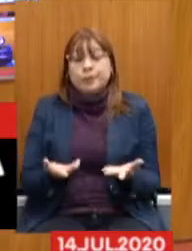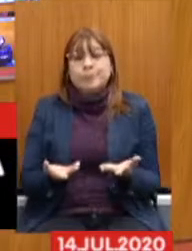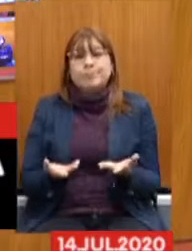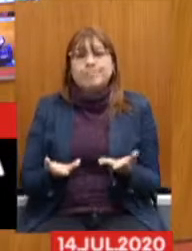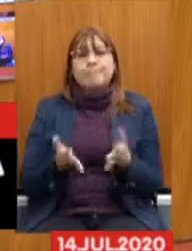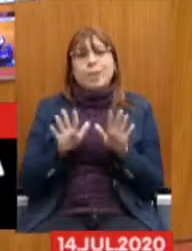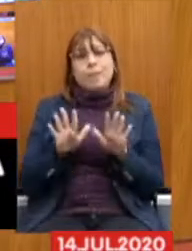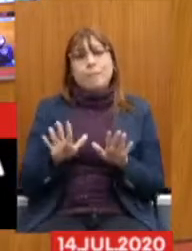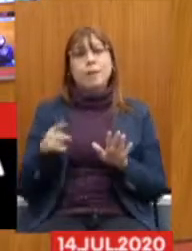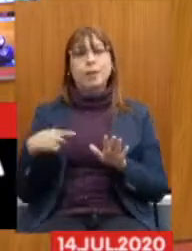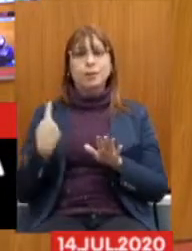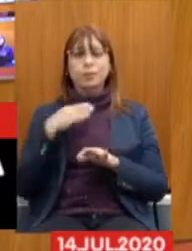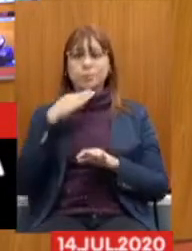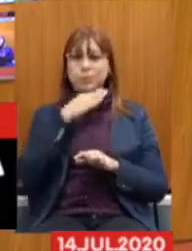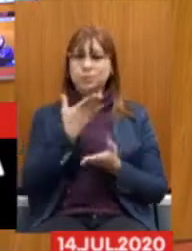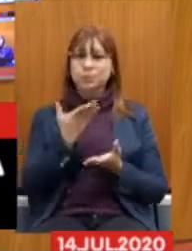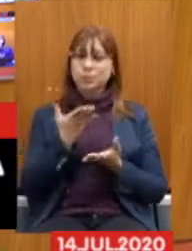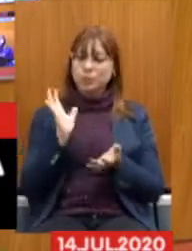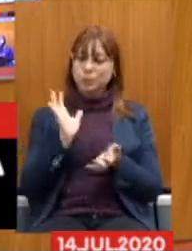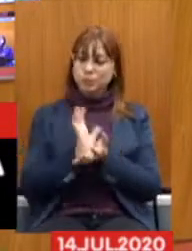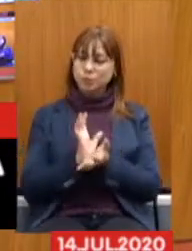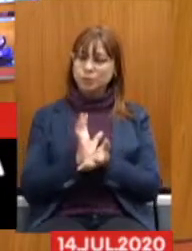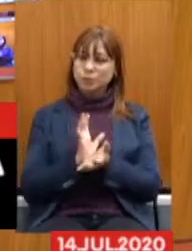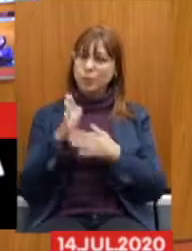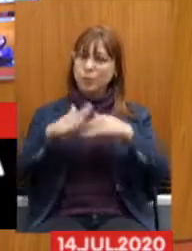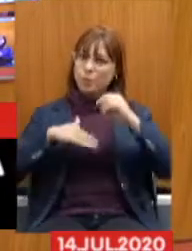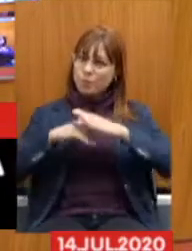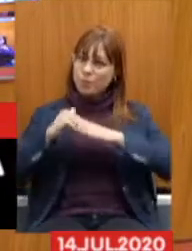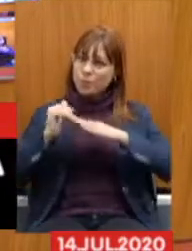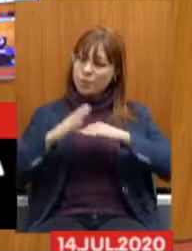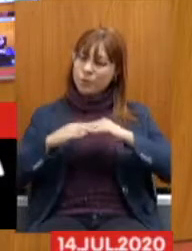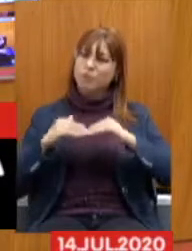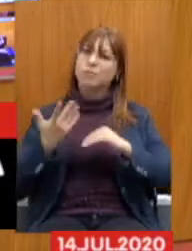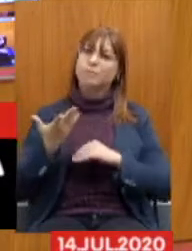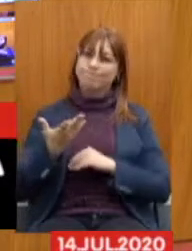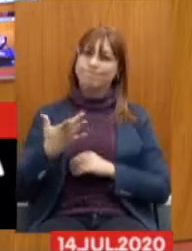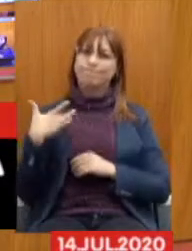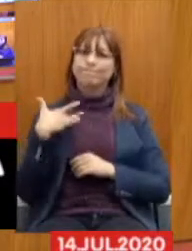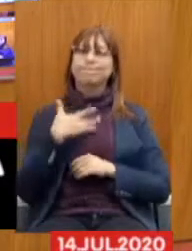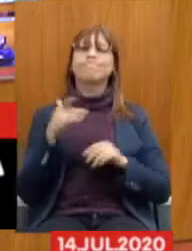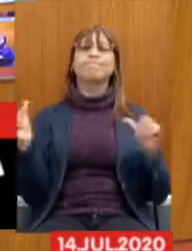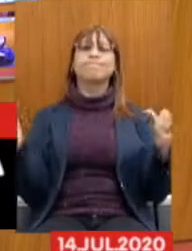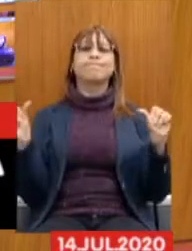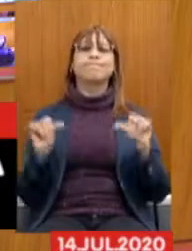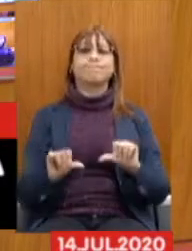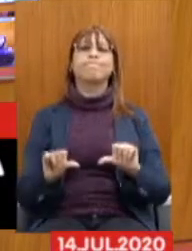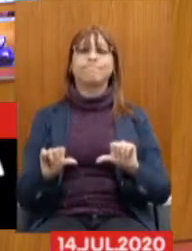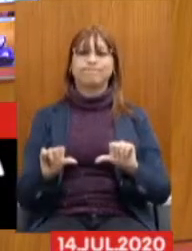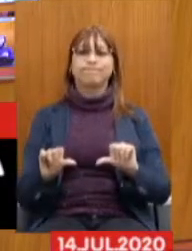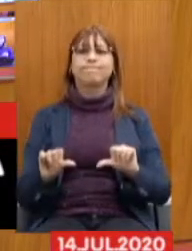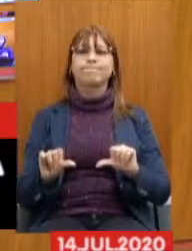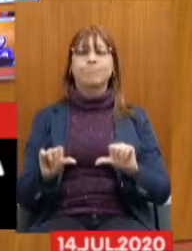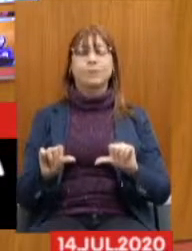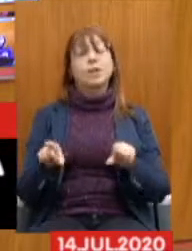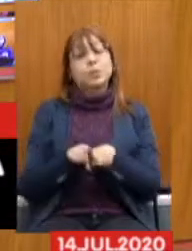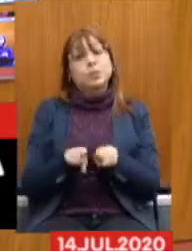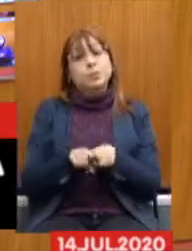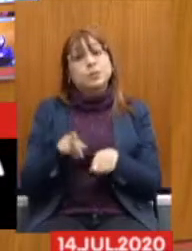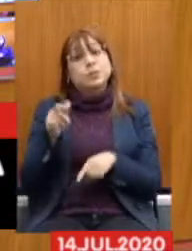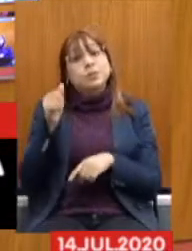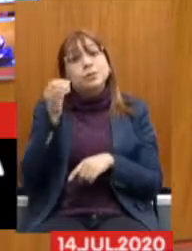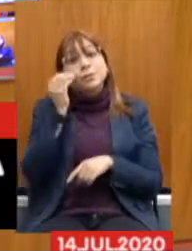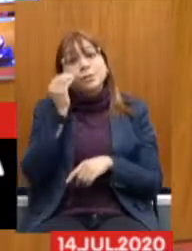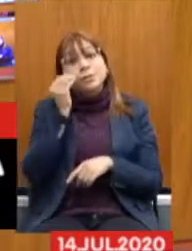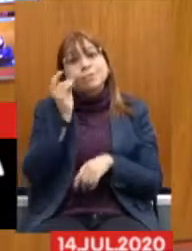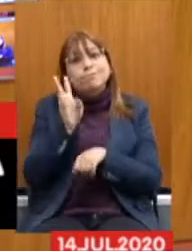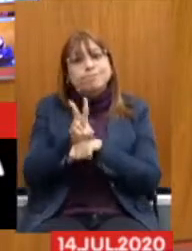entende Que a situação Dos profissionais da saúde Nesse momento É ainda pior Estamos lá tentando Proteger também As mulheres Que